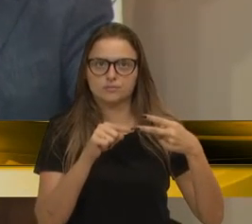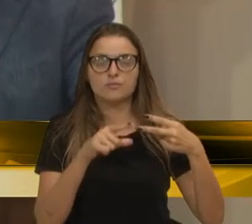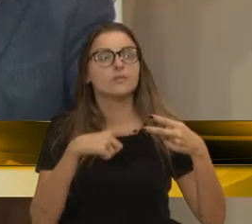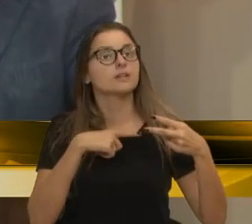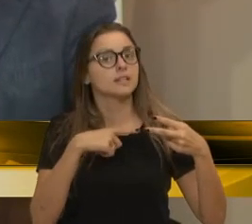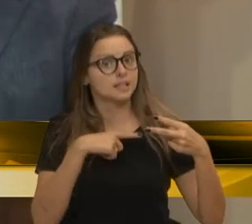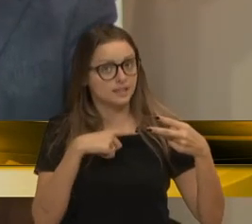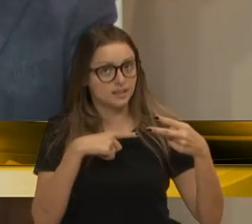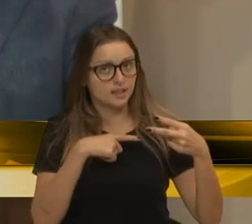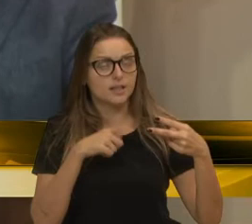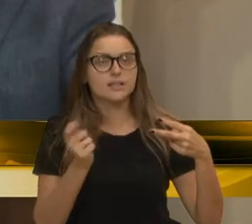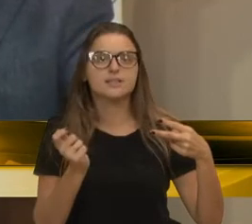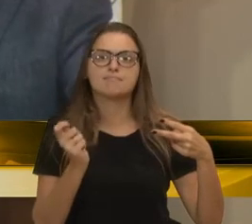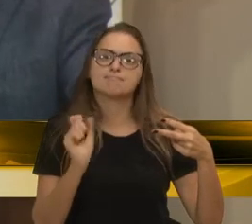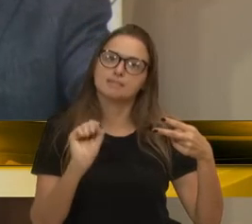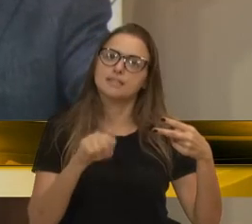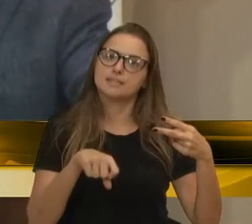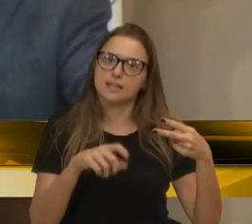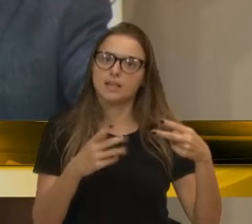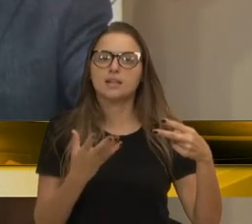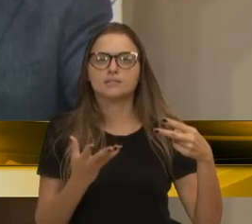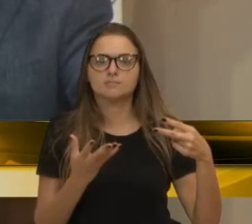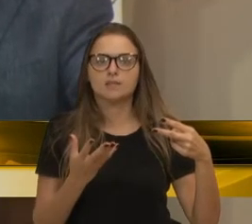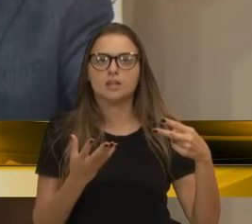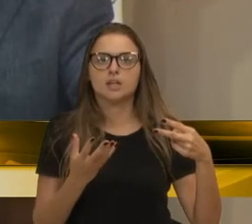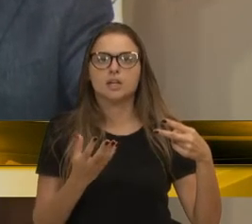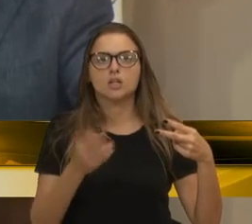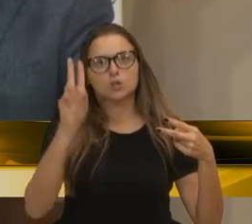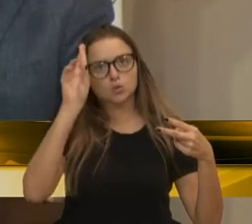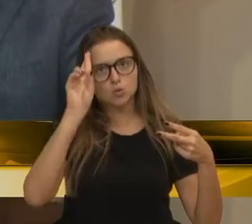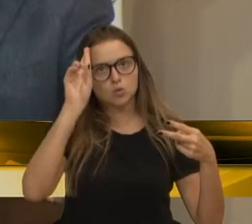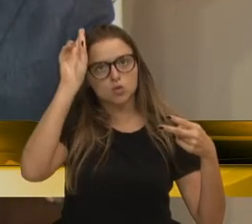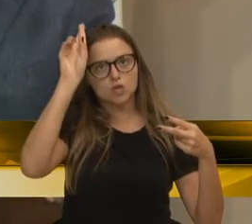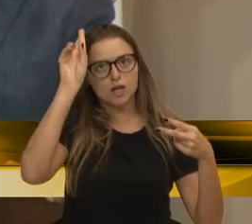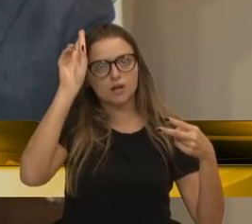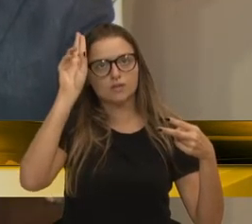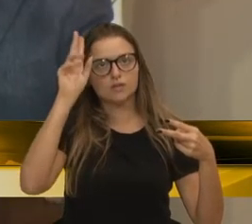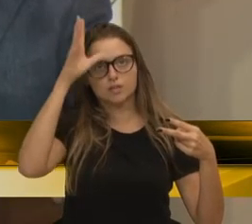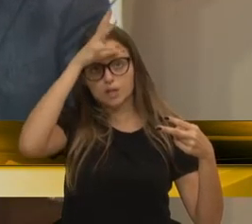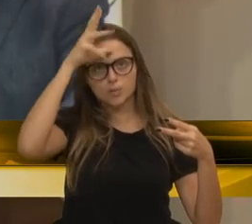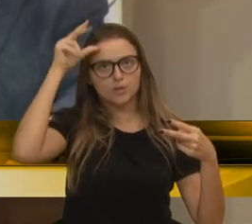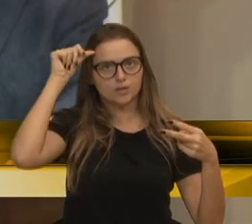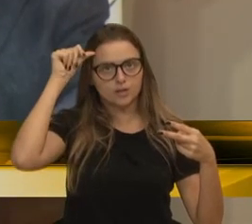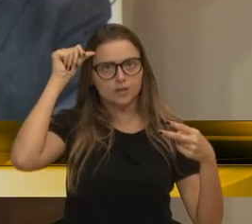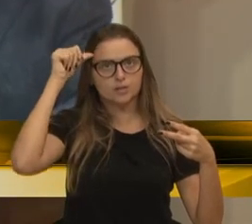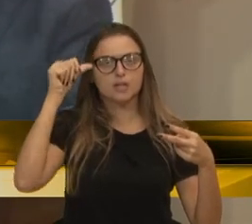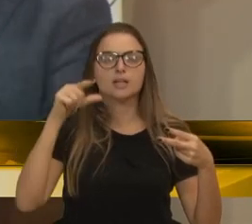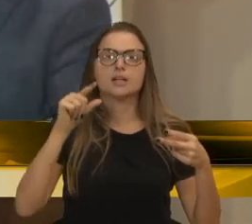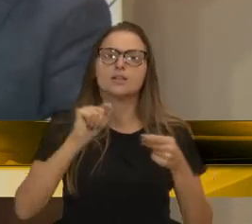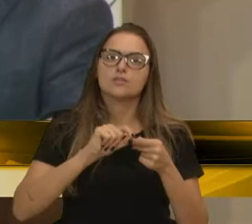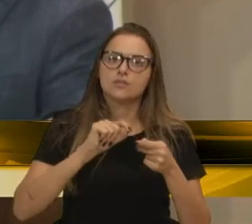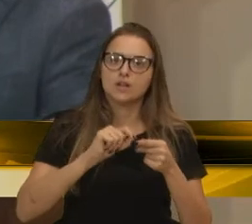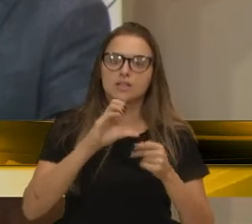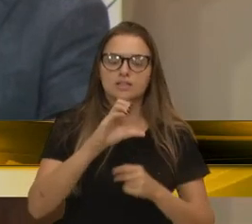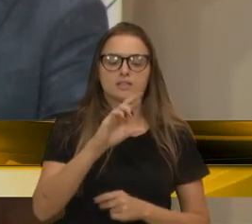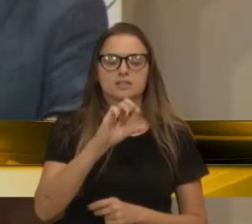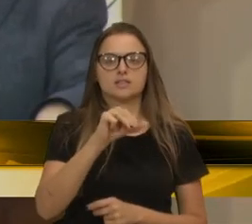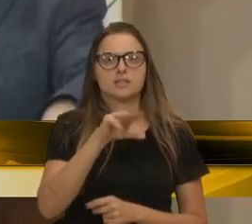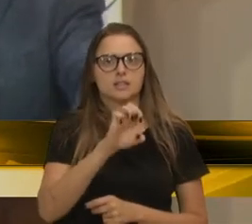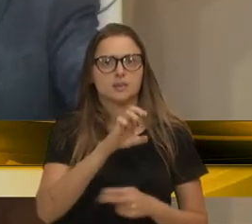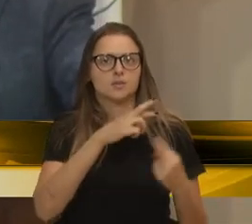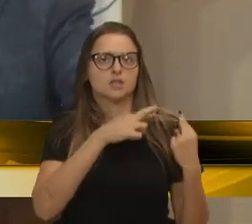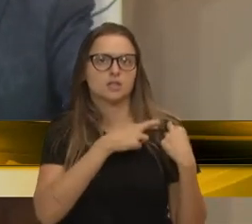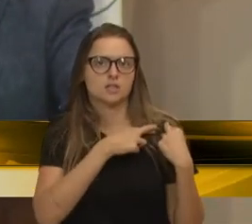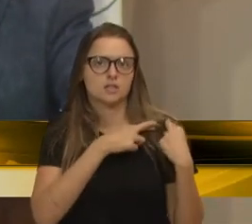possibilidades de o prefeito efetivamente ter incorrido em crime de responsabilidade